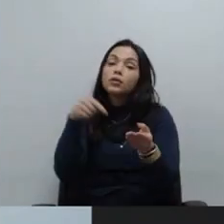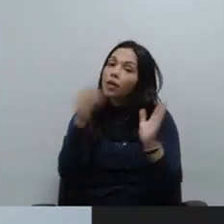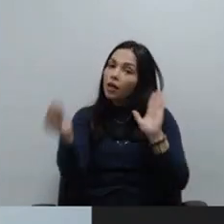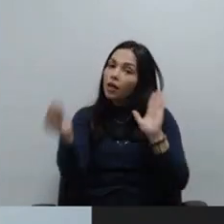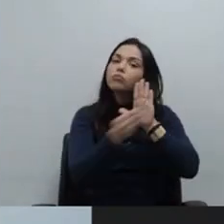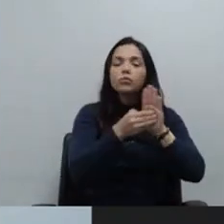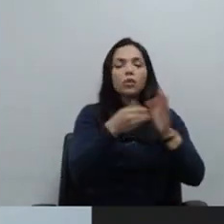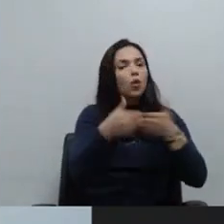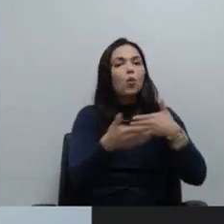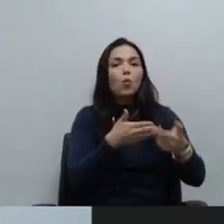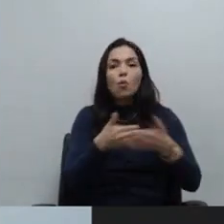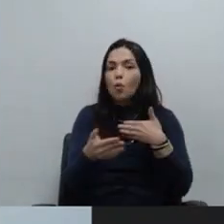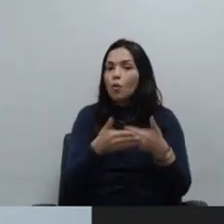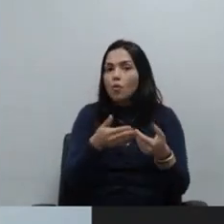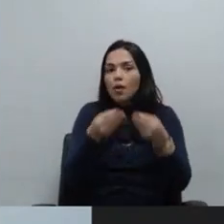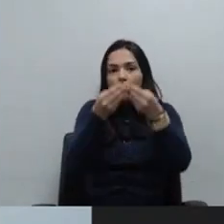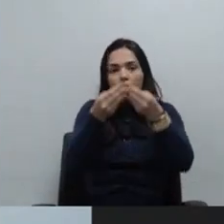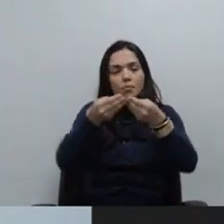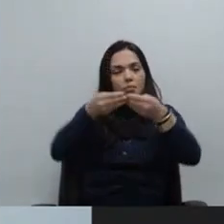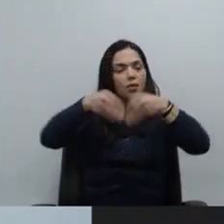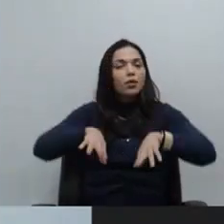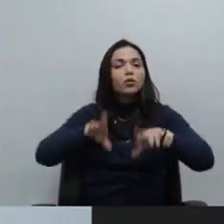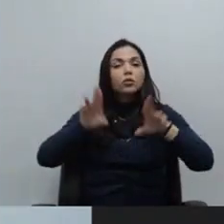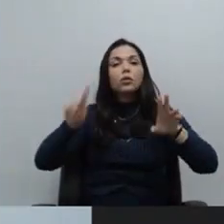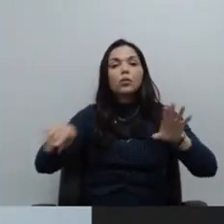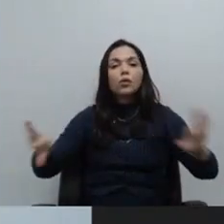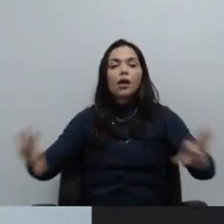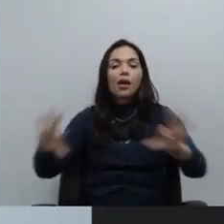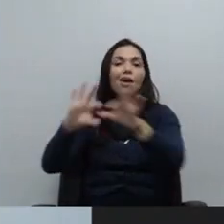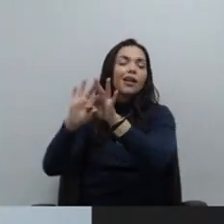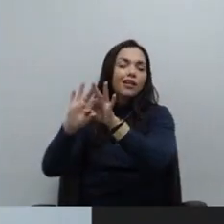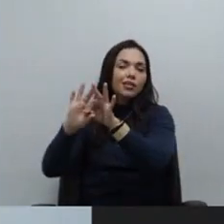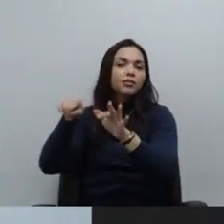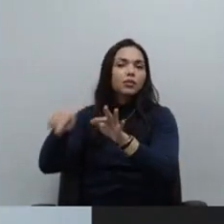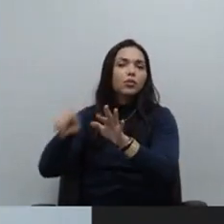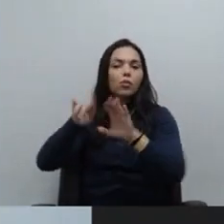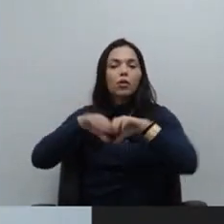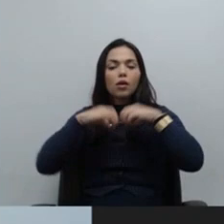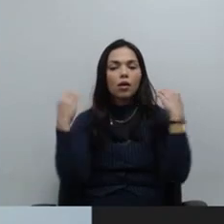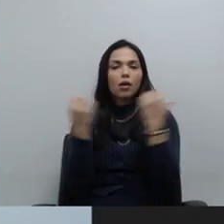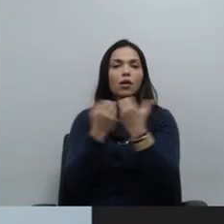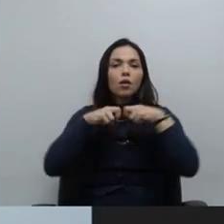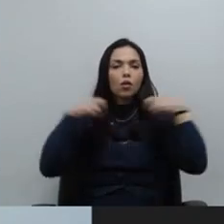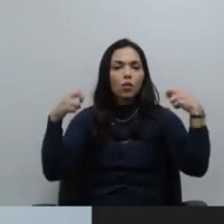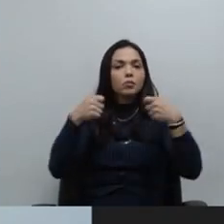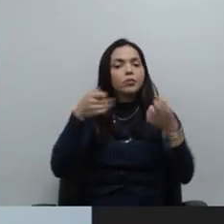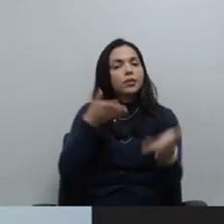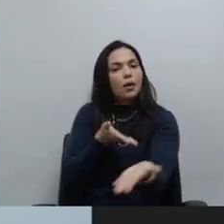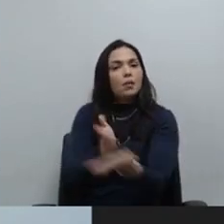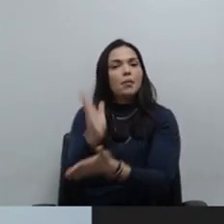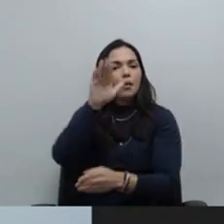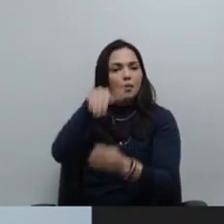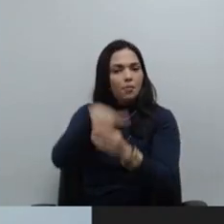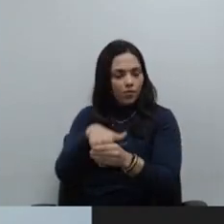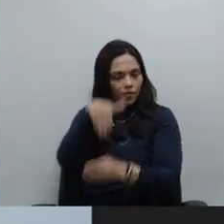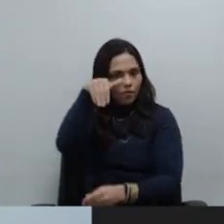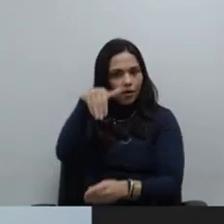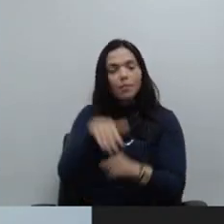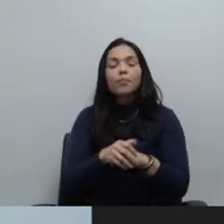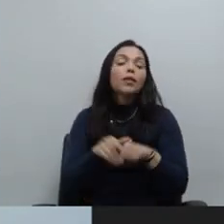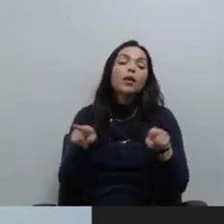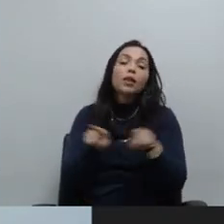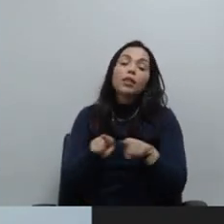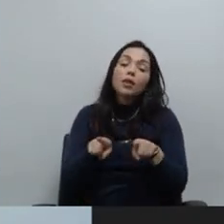qualquer repercussão em relação ao que o colegiado vai ter que deliberar. Em paralelo a isso, o presidente